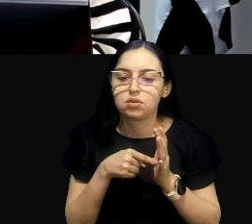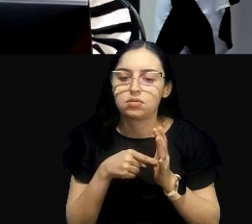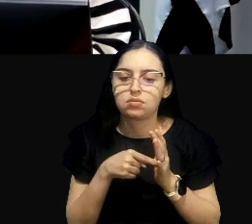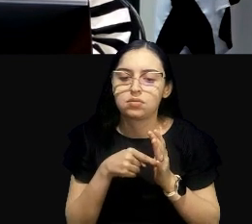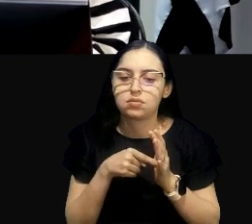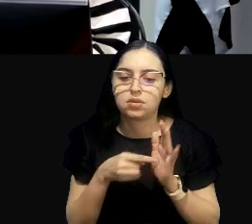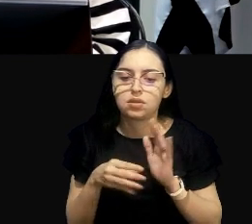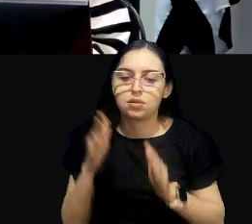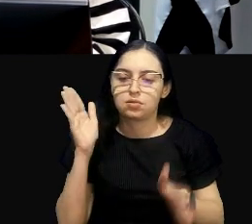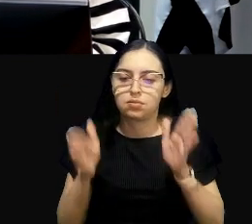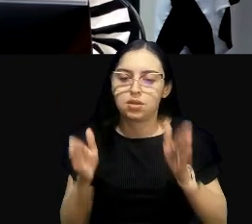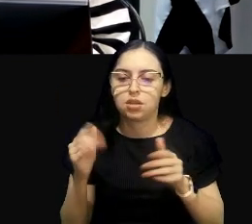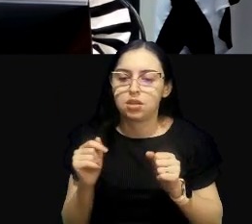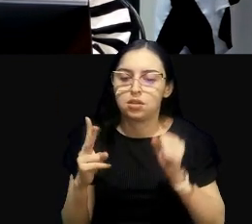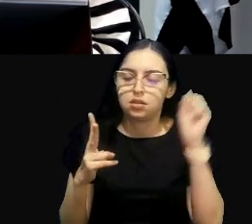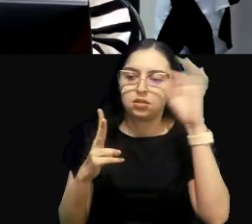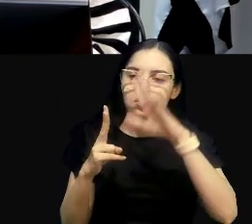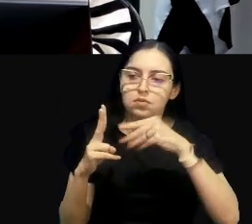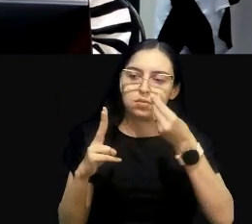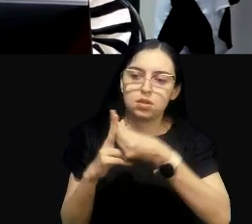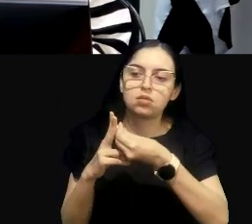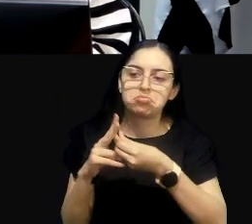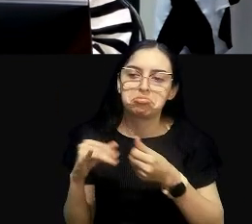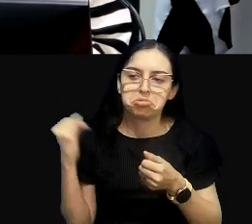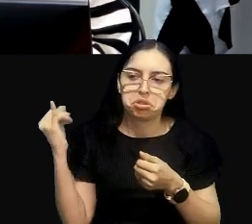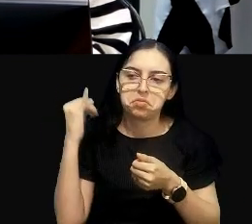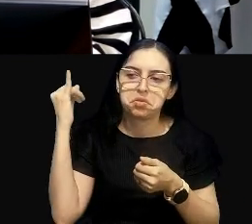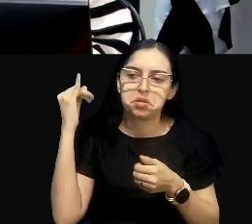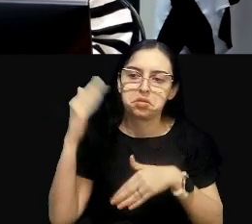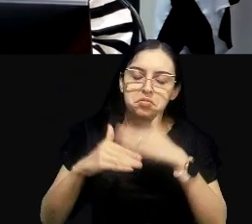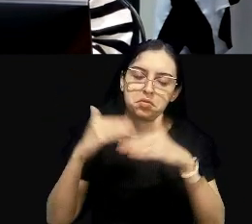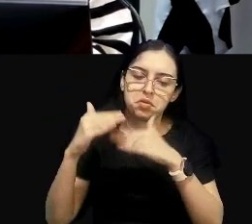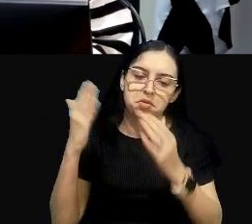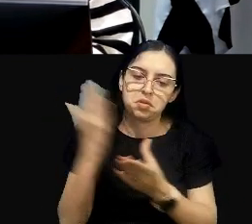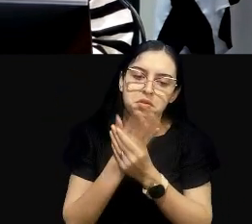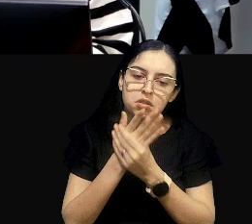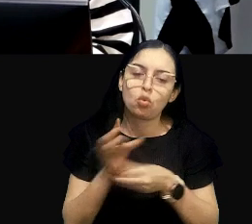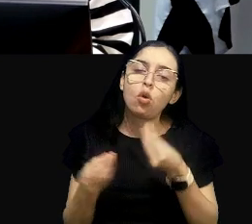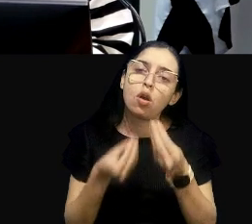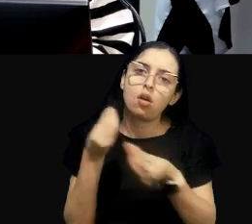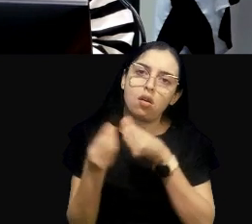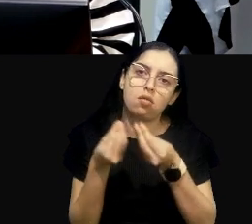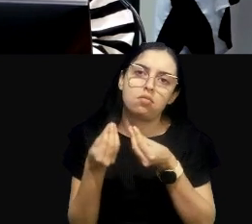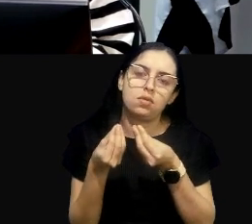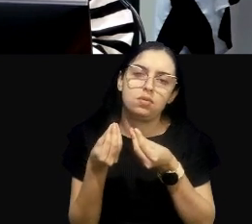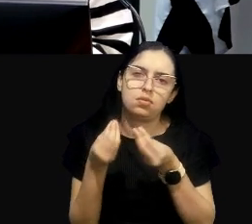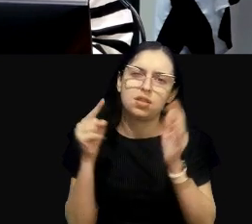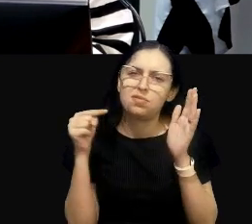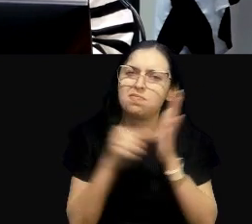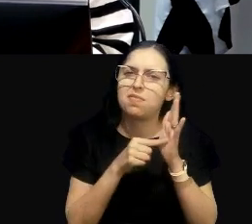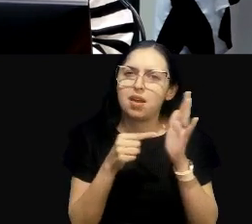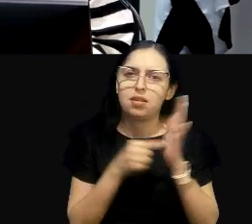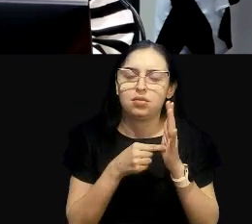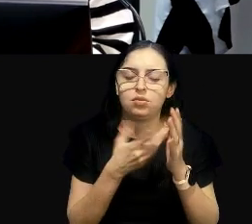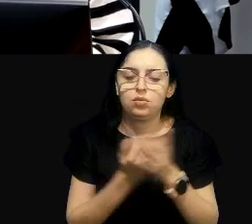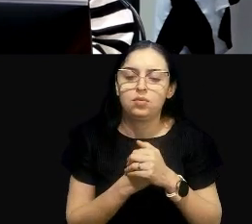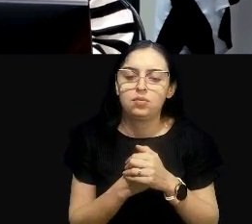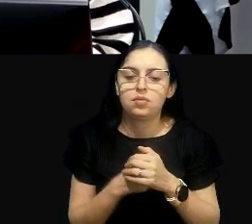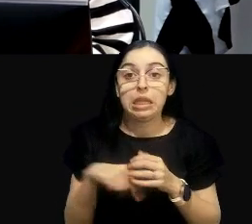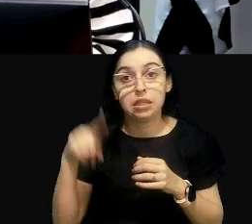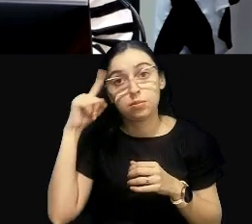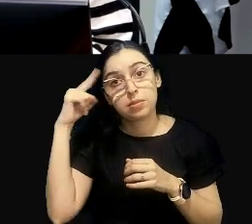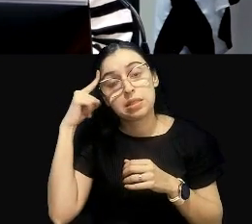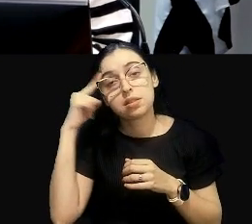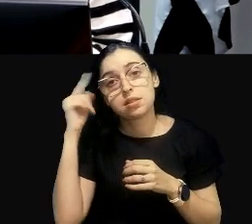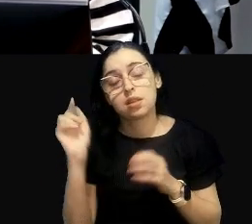as partes interessantes no processo. Como que é esse impacto? gente tem que ter em mente